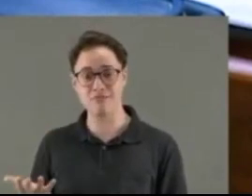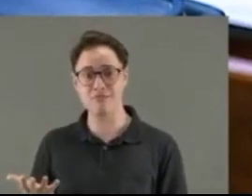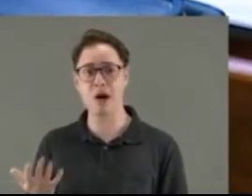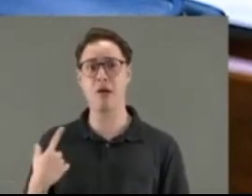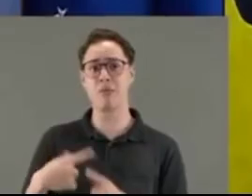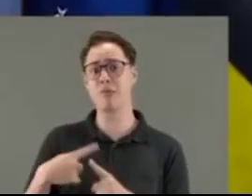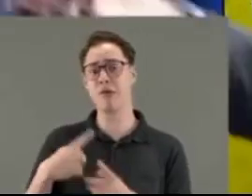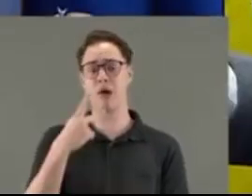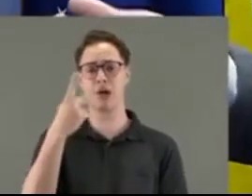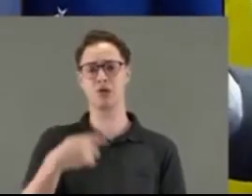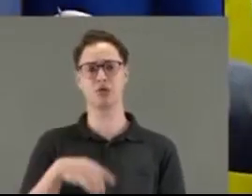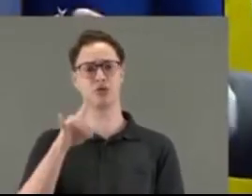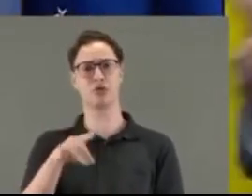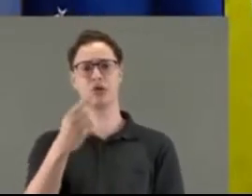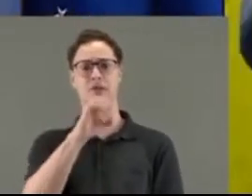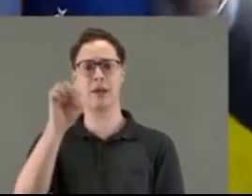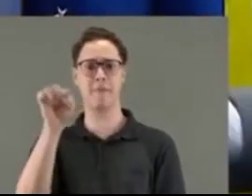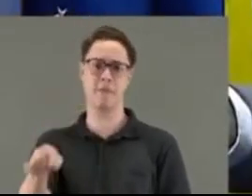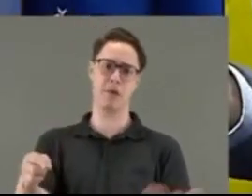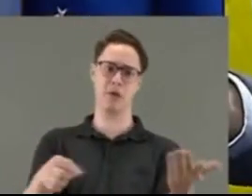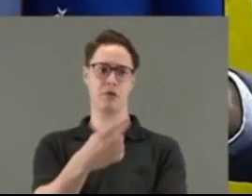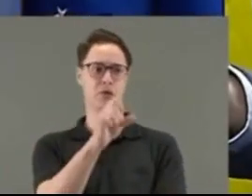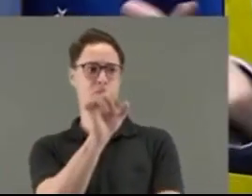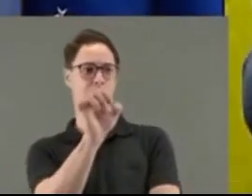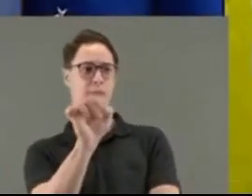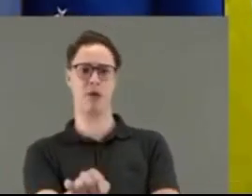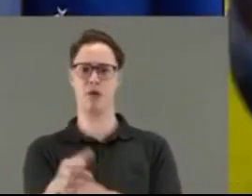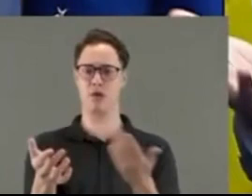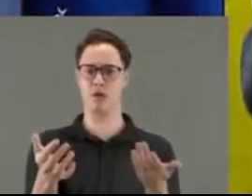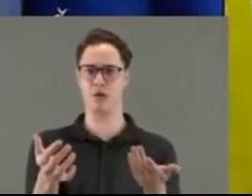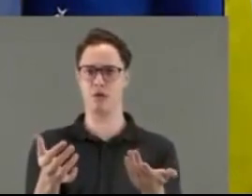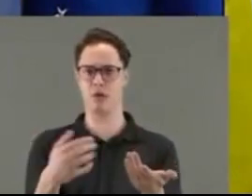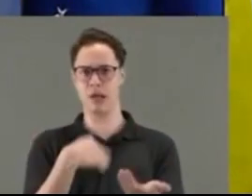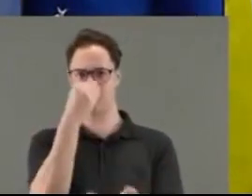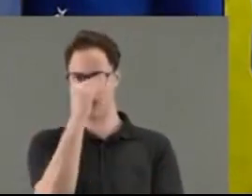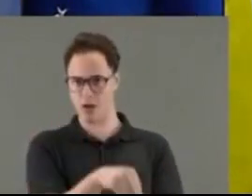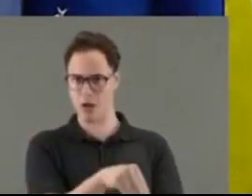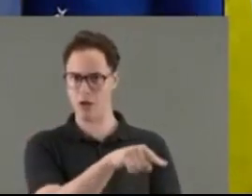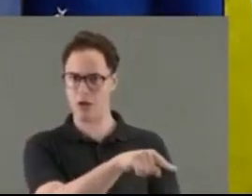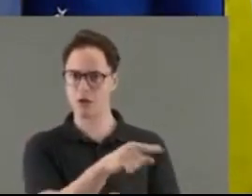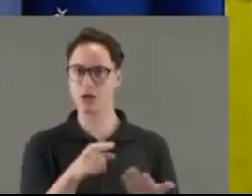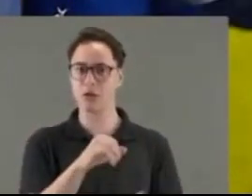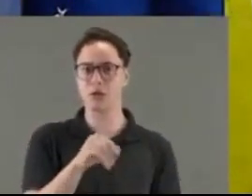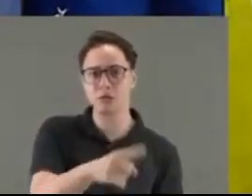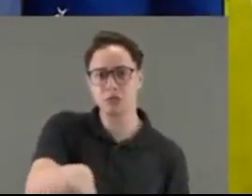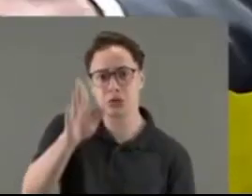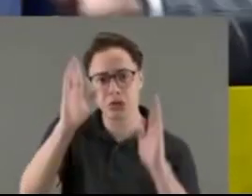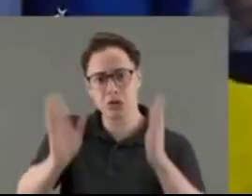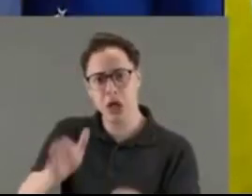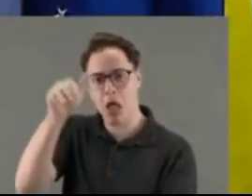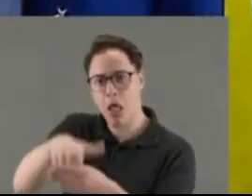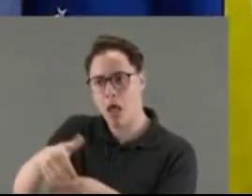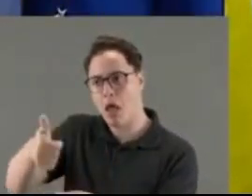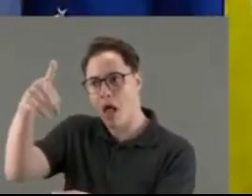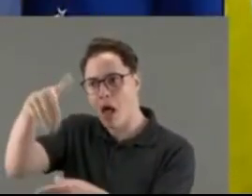está falando que teve só 100 mil pessoas lá domingo, e teve 180 mil, está desdenhando, desmerecendo? Se vocês já estão eleitos, reeleitos,